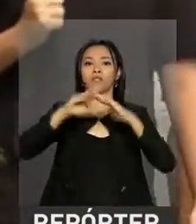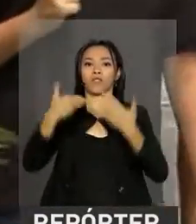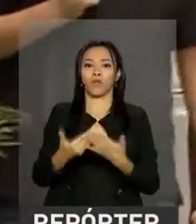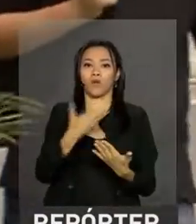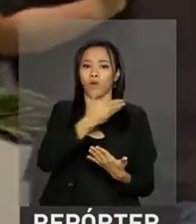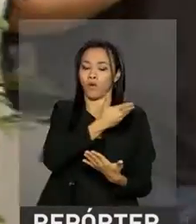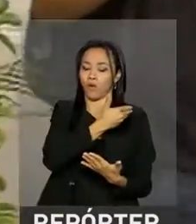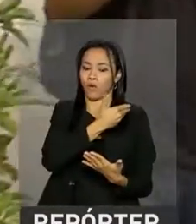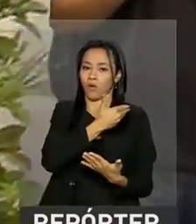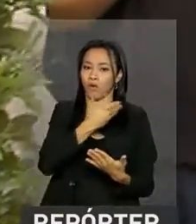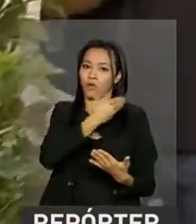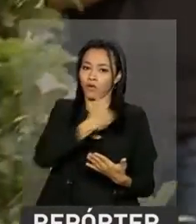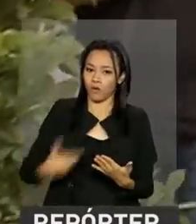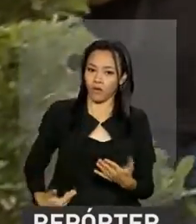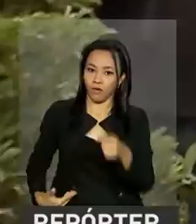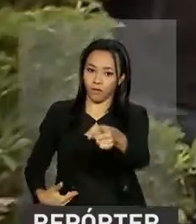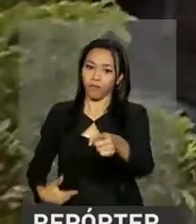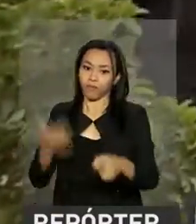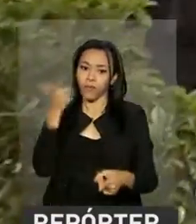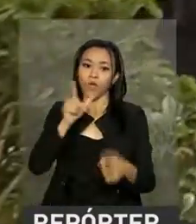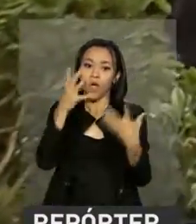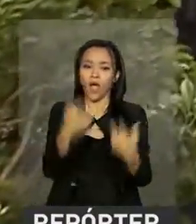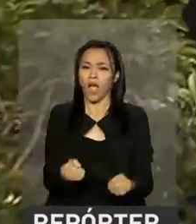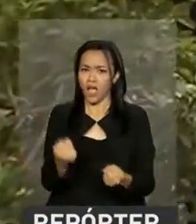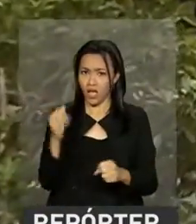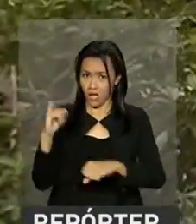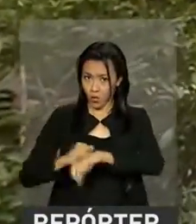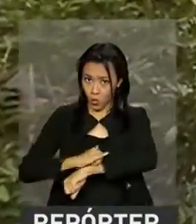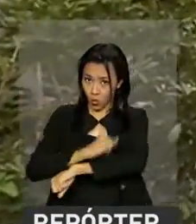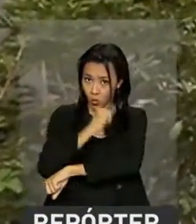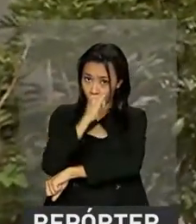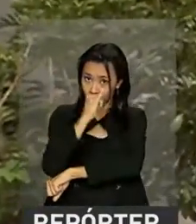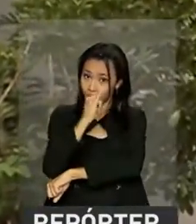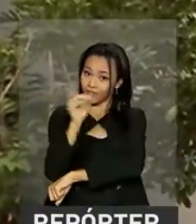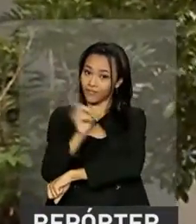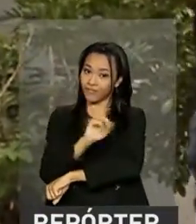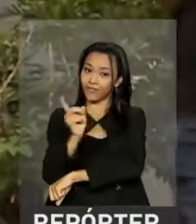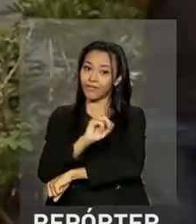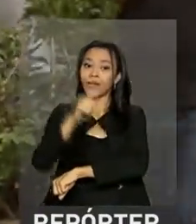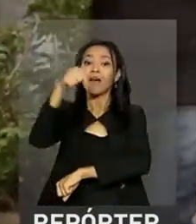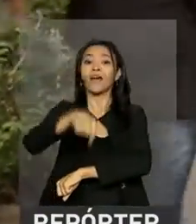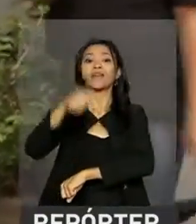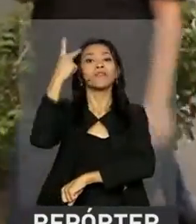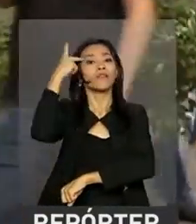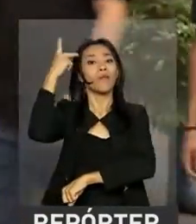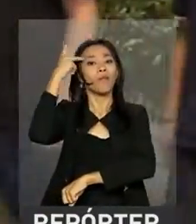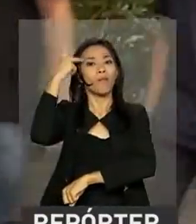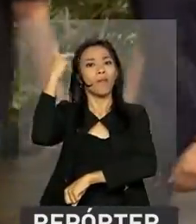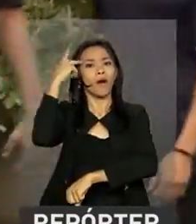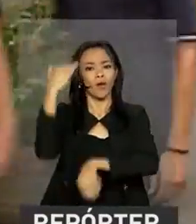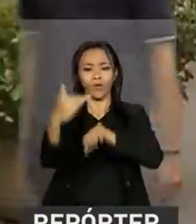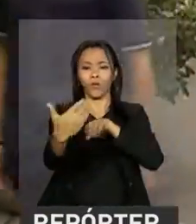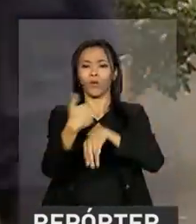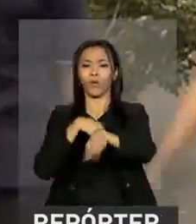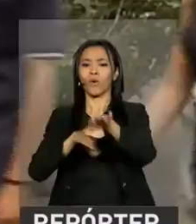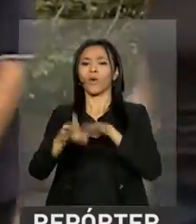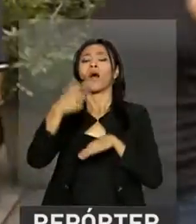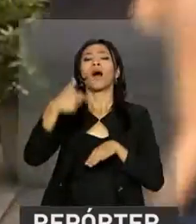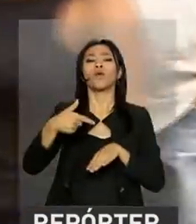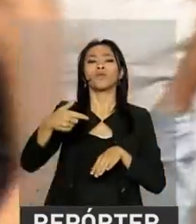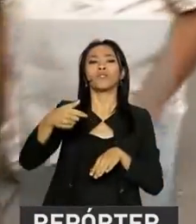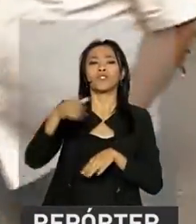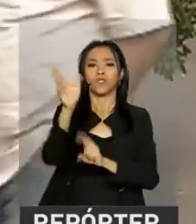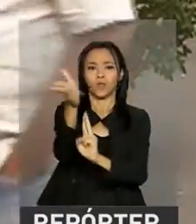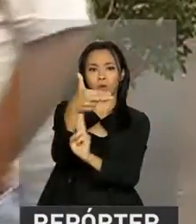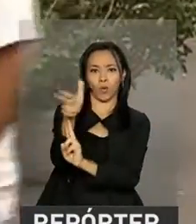aceito, mas a primeira etapa da viagem não é no aeroporto, e sim aqui na Avenida Paulista, em São Paulo, no Consulado Francês, para